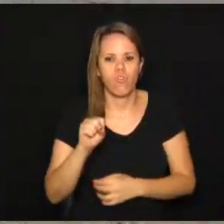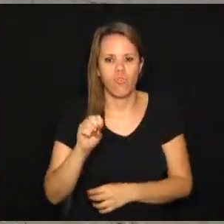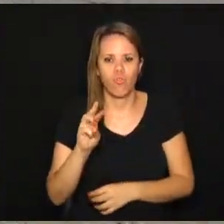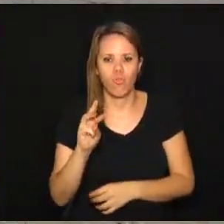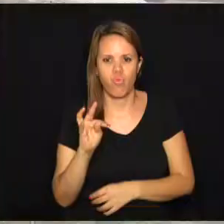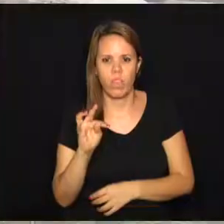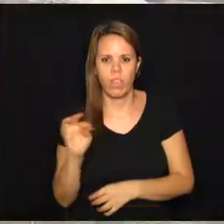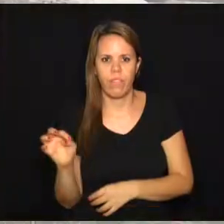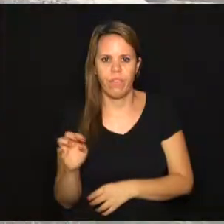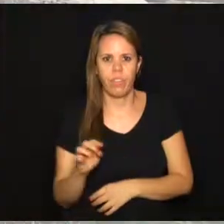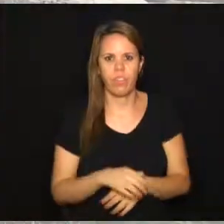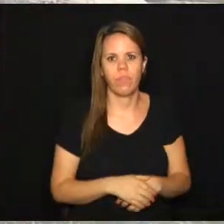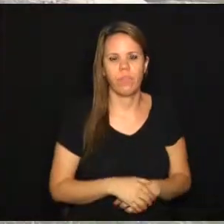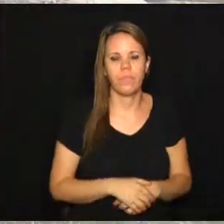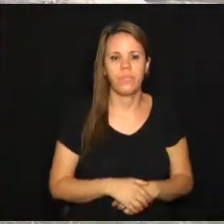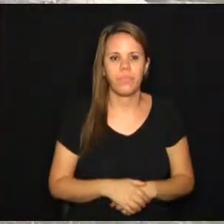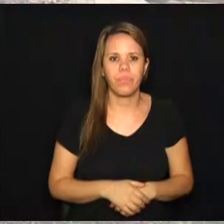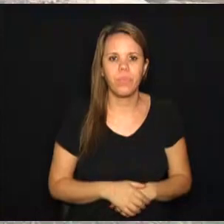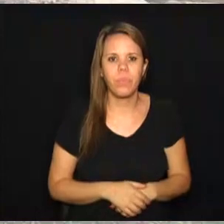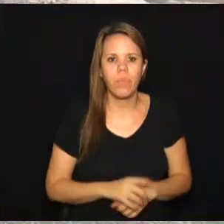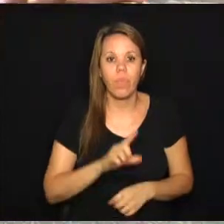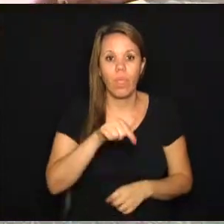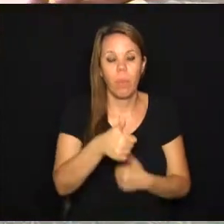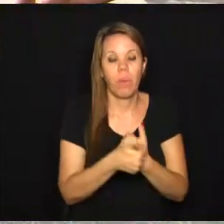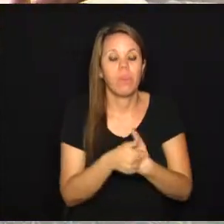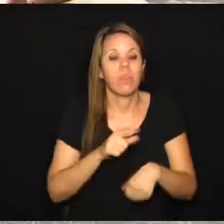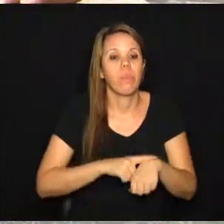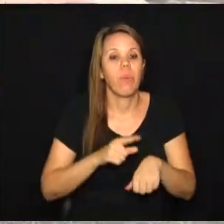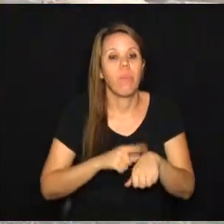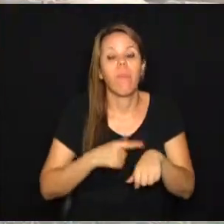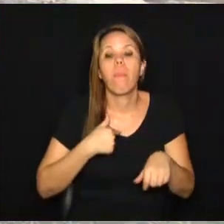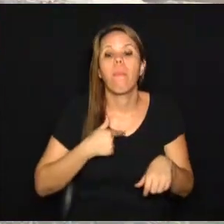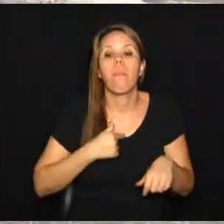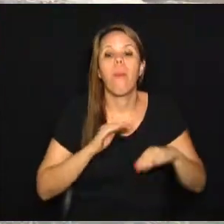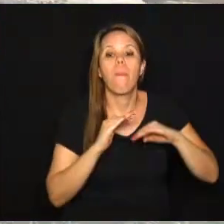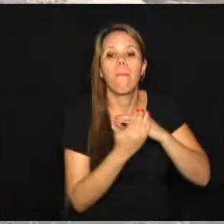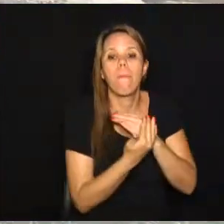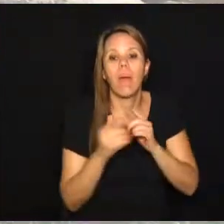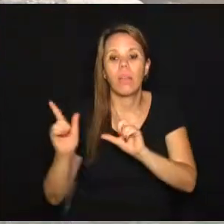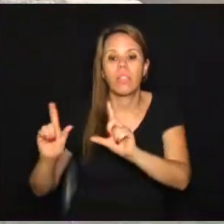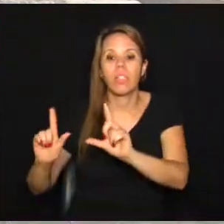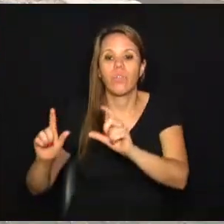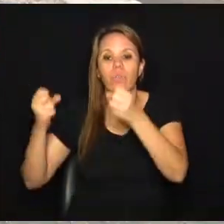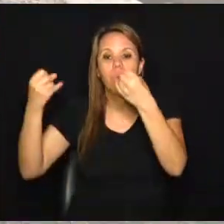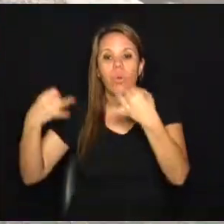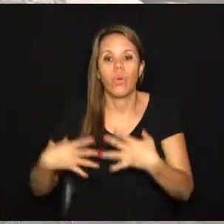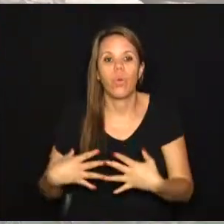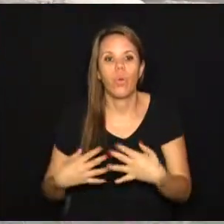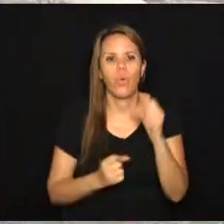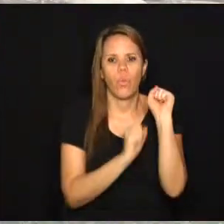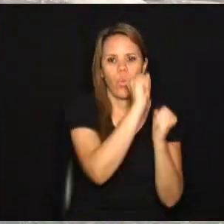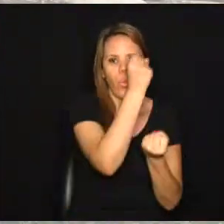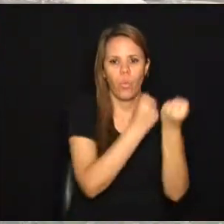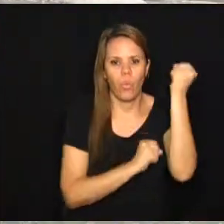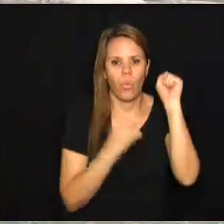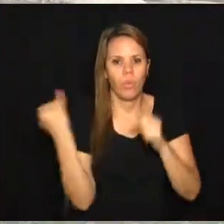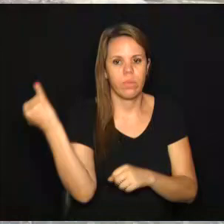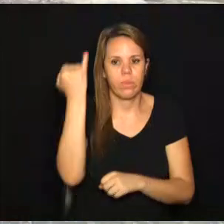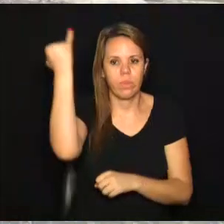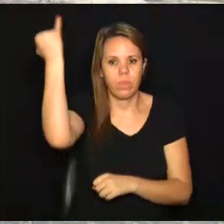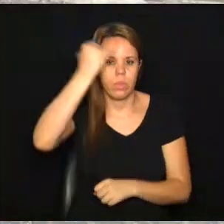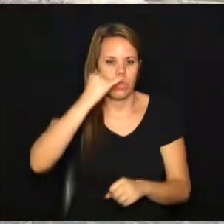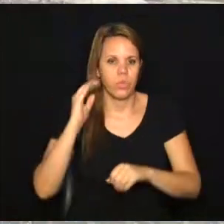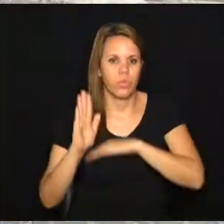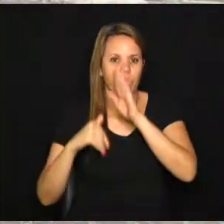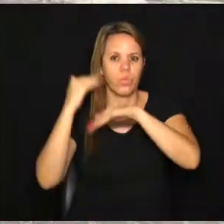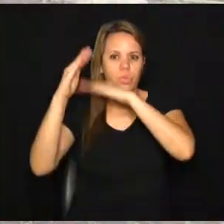Vila Lemos. E daqui a pouco, no quadro Meu Bairro na TV, eu vou contar a história de uma das fábricas mais importantes para